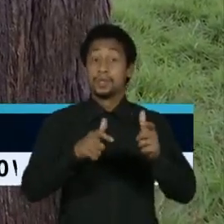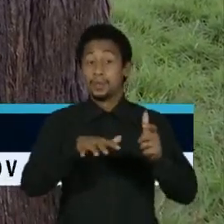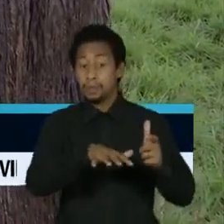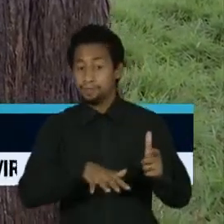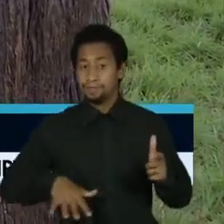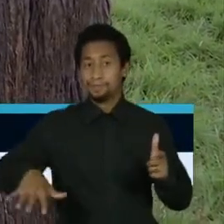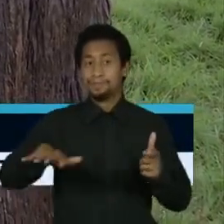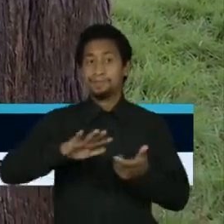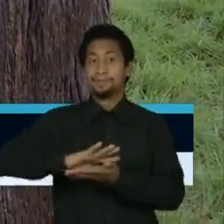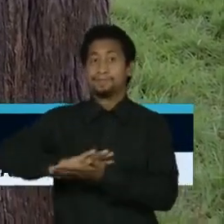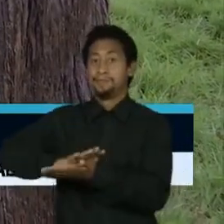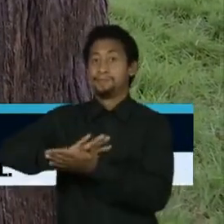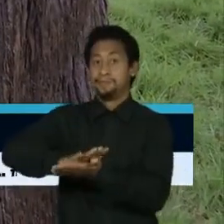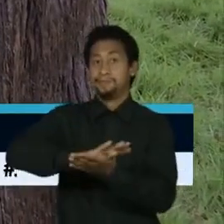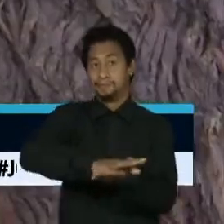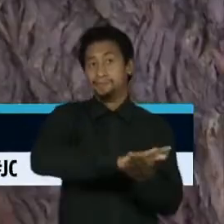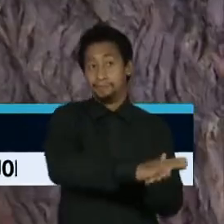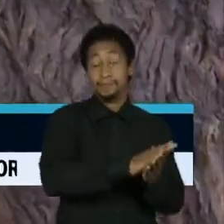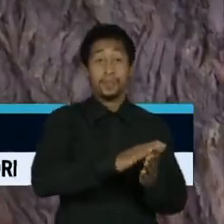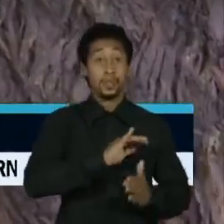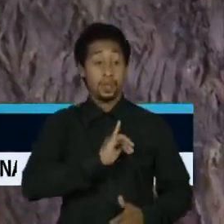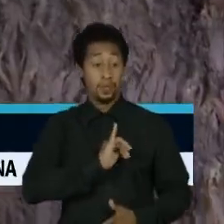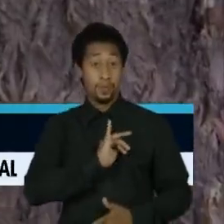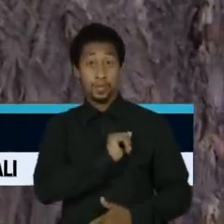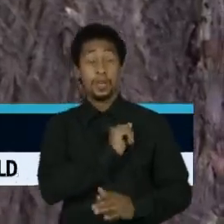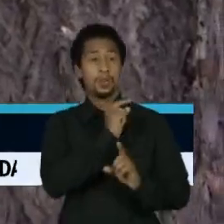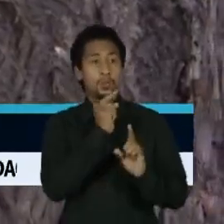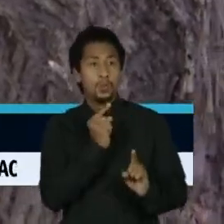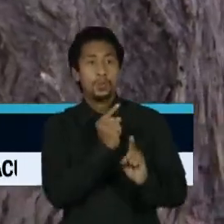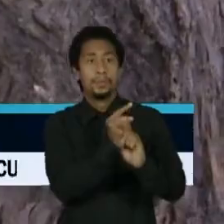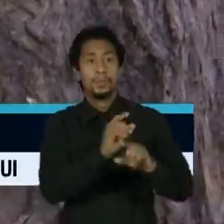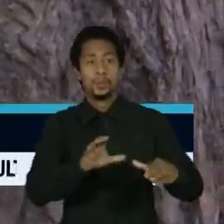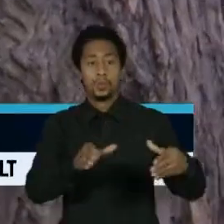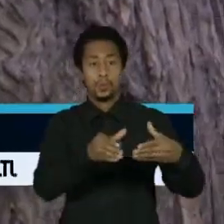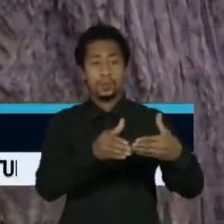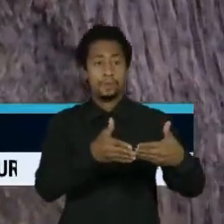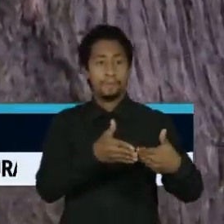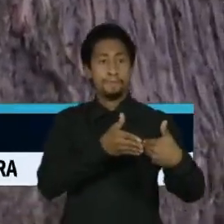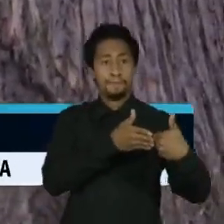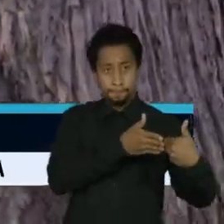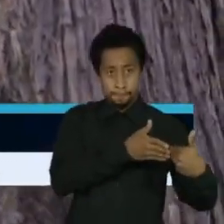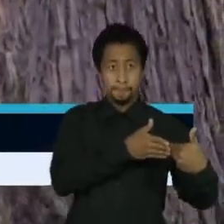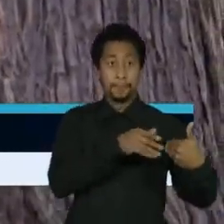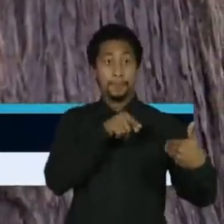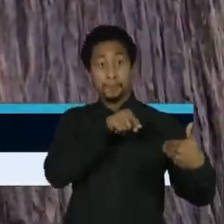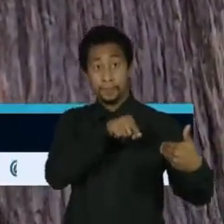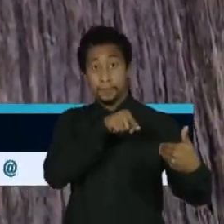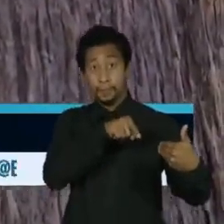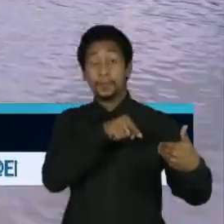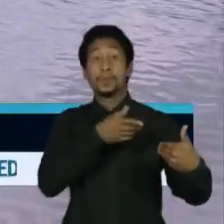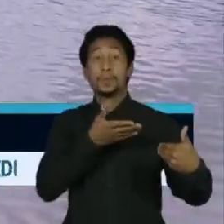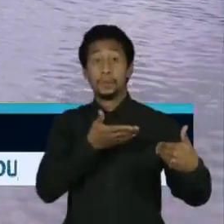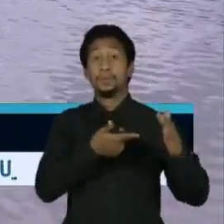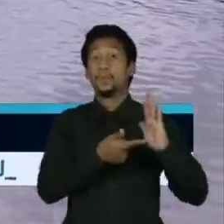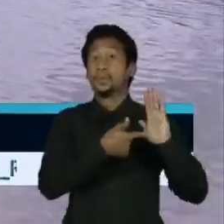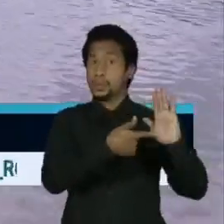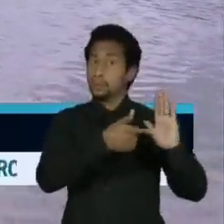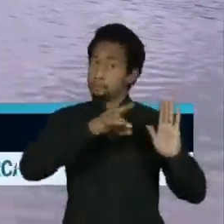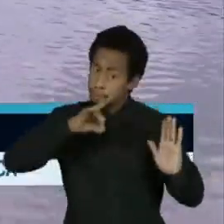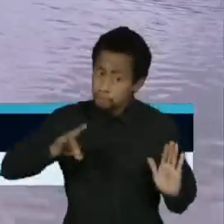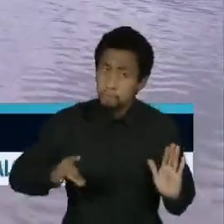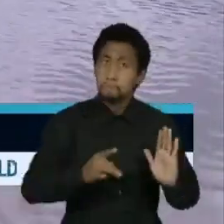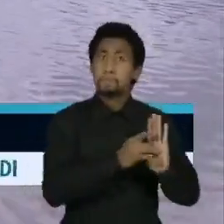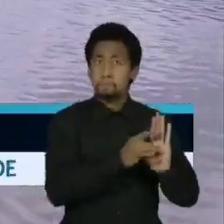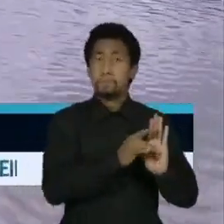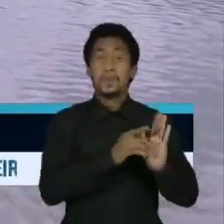servidores da FUNAI localizaram o mais recente grupo de indígenas isolados confirmado no Brasil, às